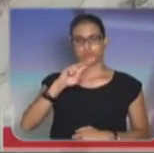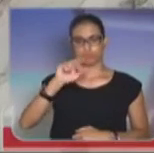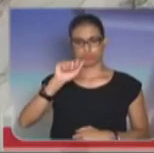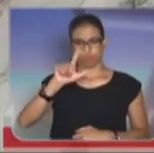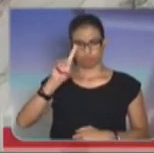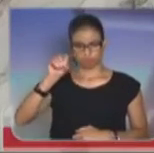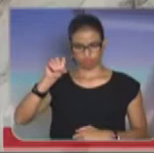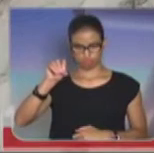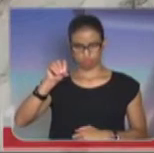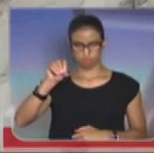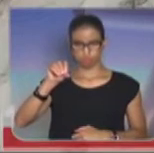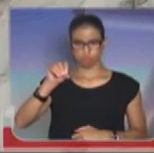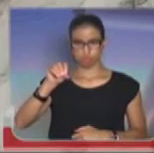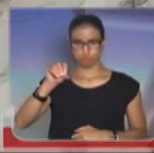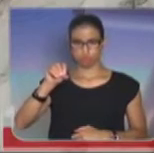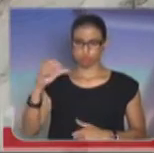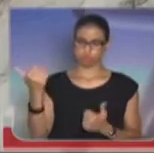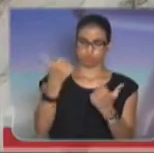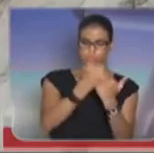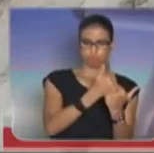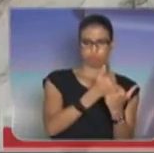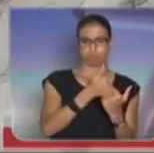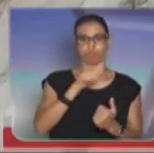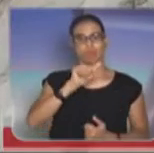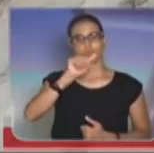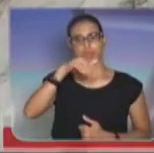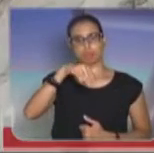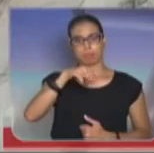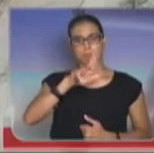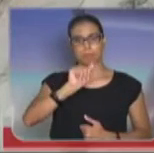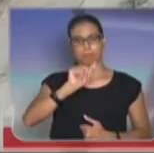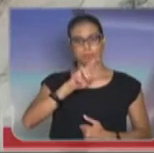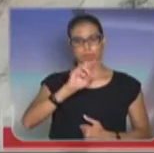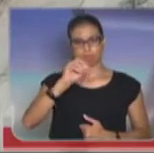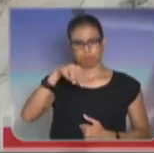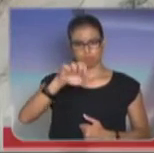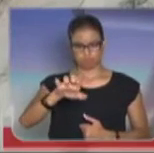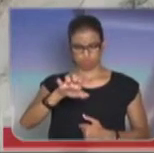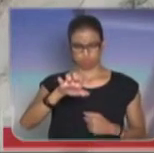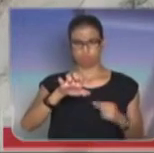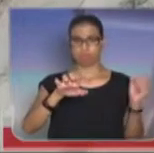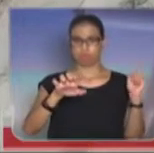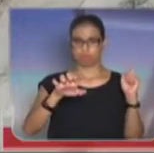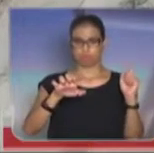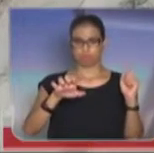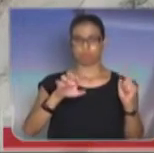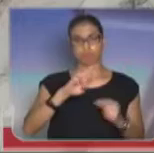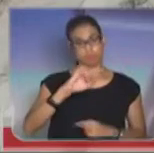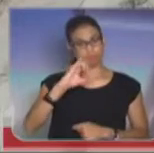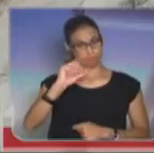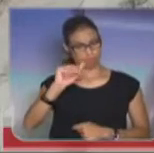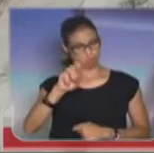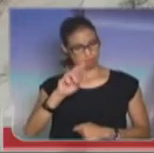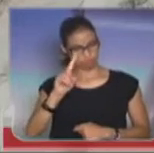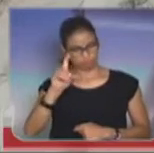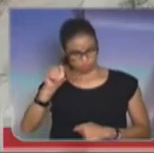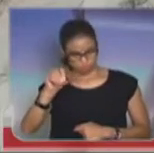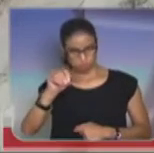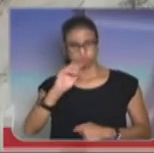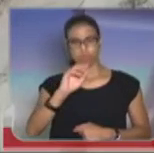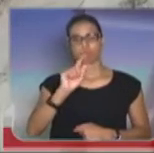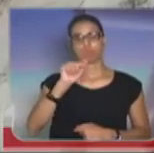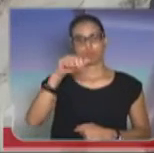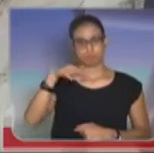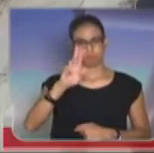Restivo, no lugar do Coronel Gambarone. Coronel Gambarone, Ricardo Gambarone, após o